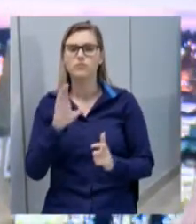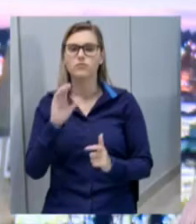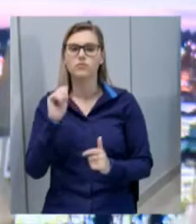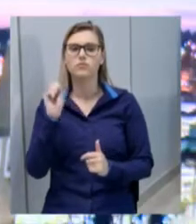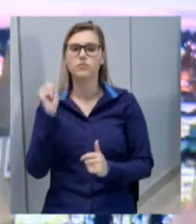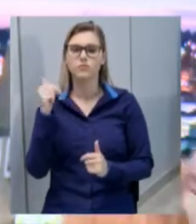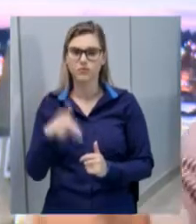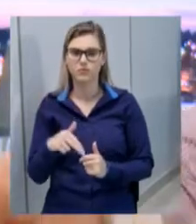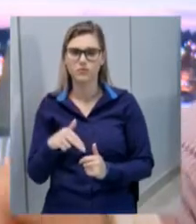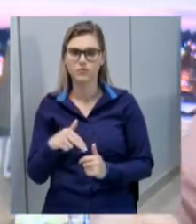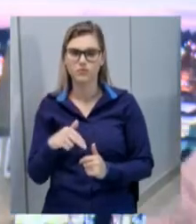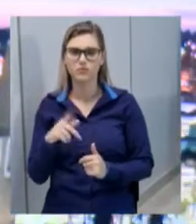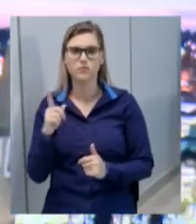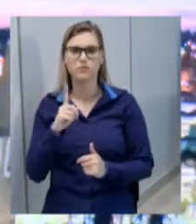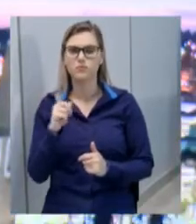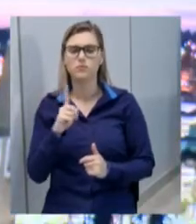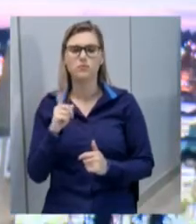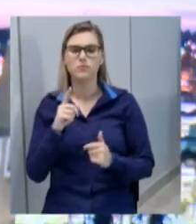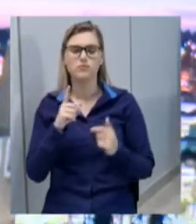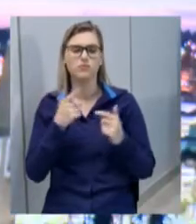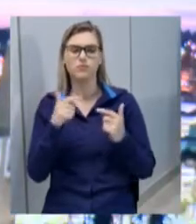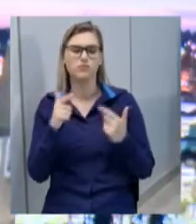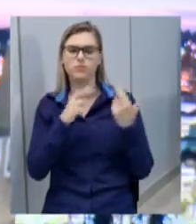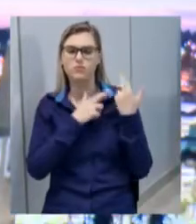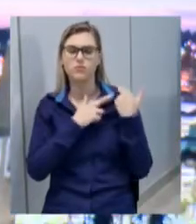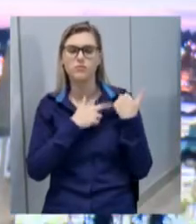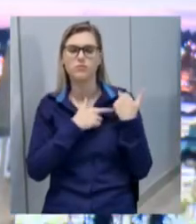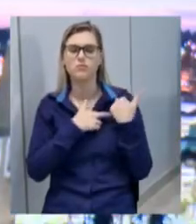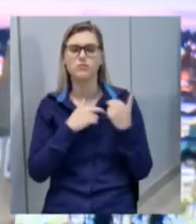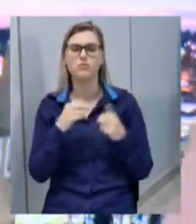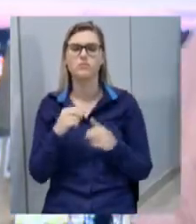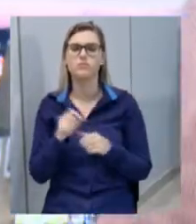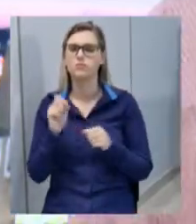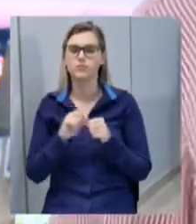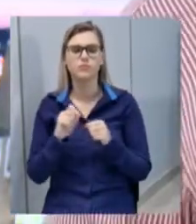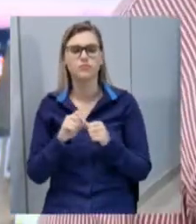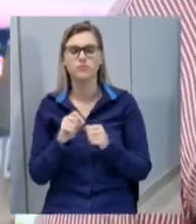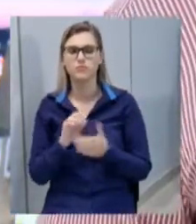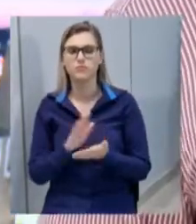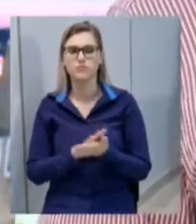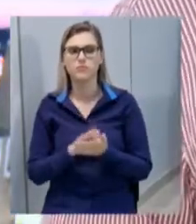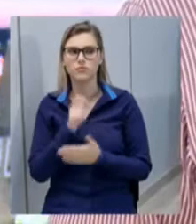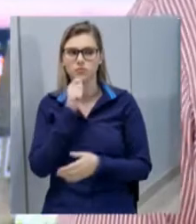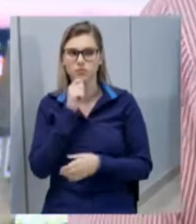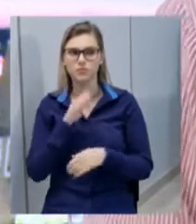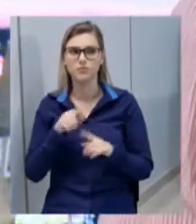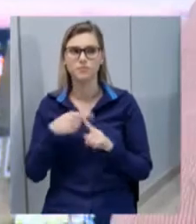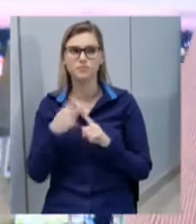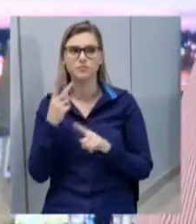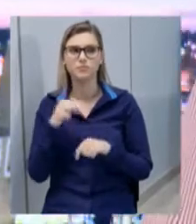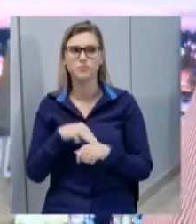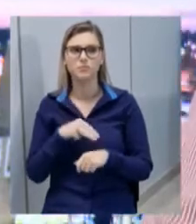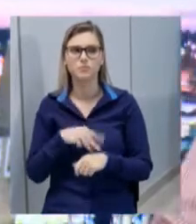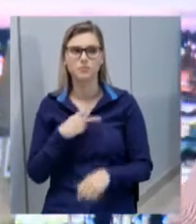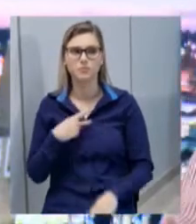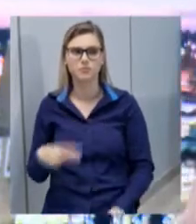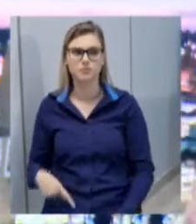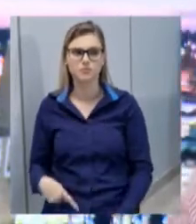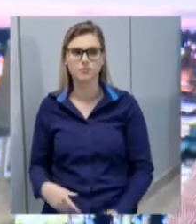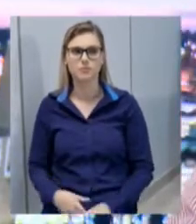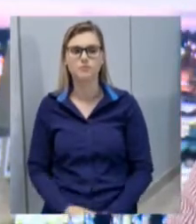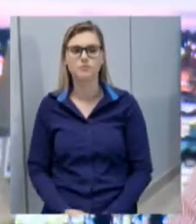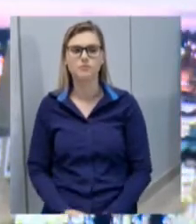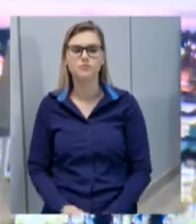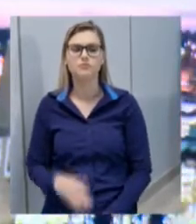concessionária e responsável legal por fazer o abastecimento, até agora não fez. Mais dois minutos, senhor presidente. E eu